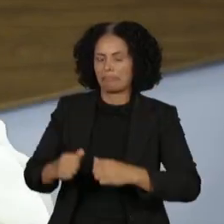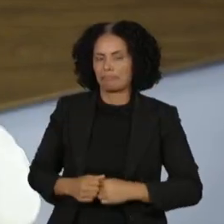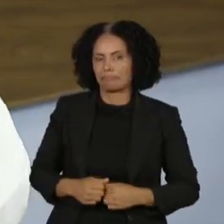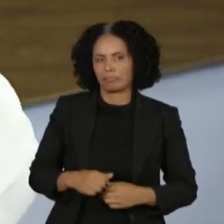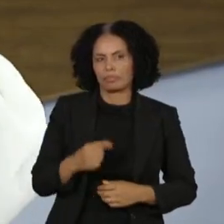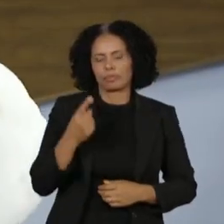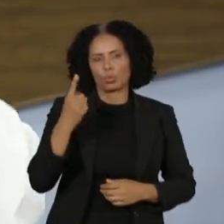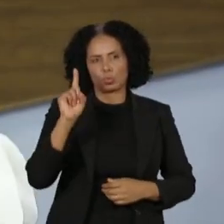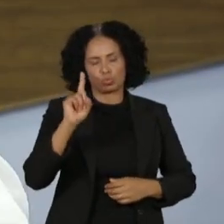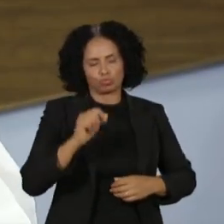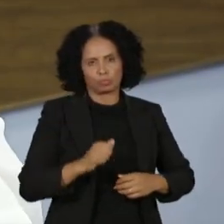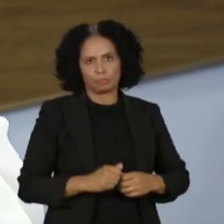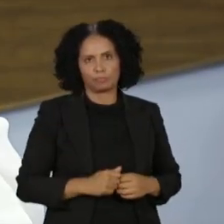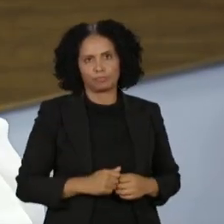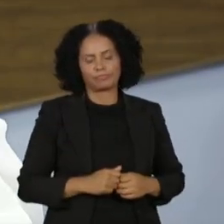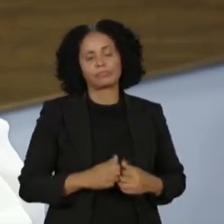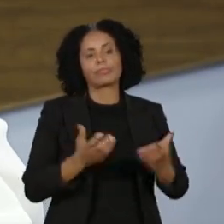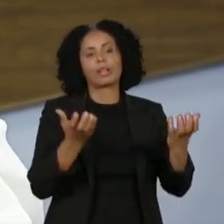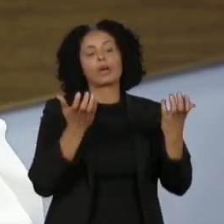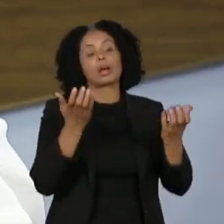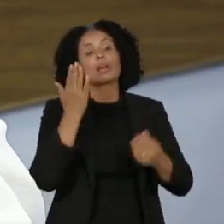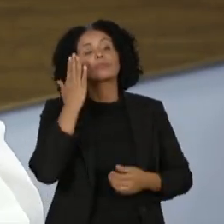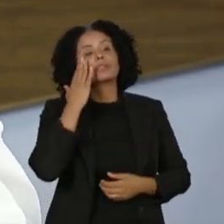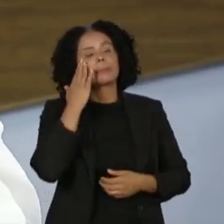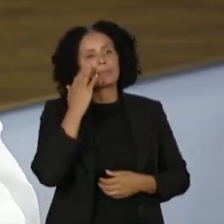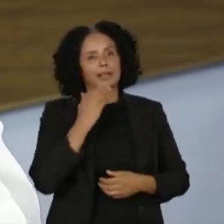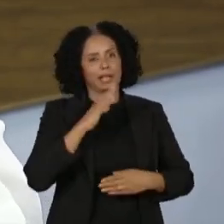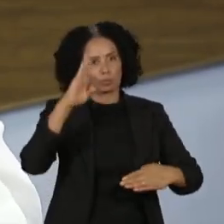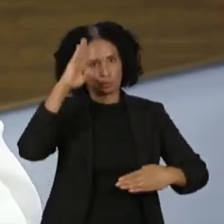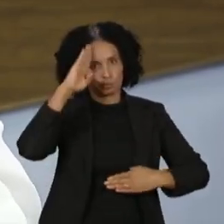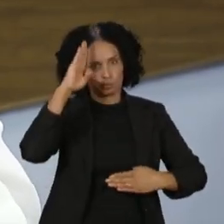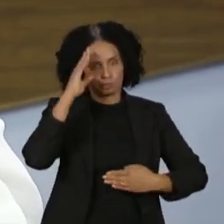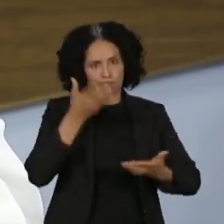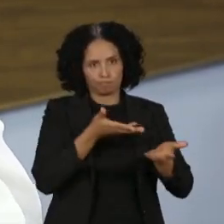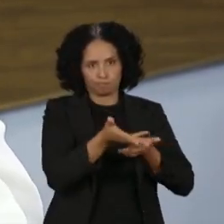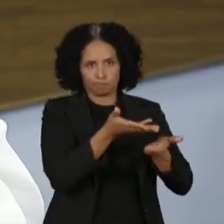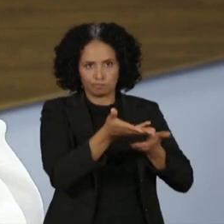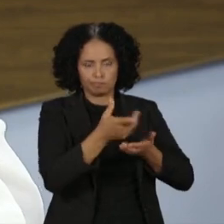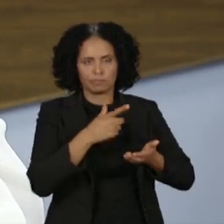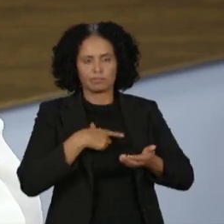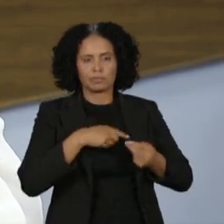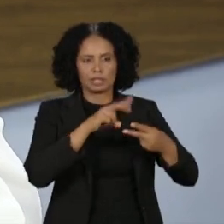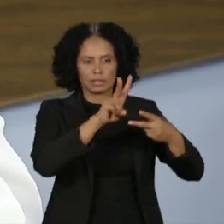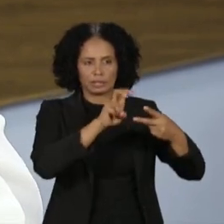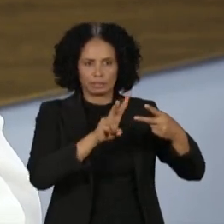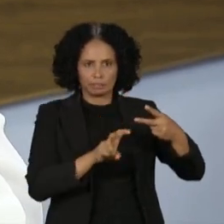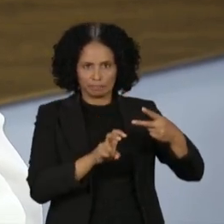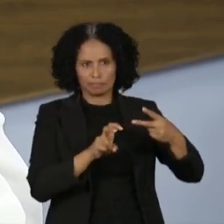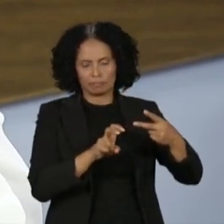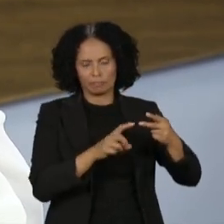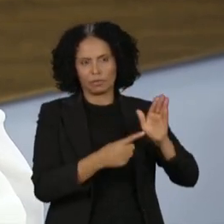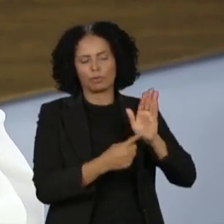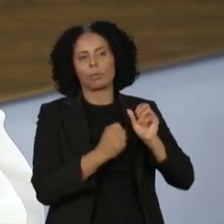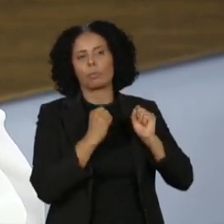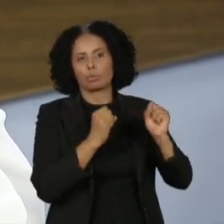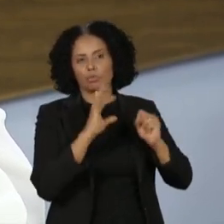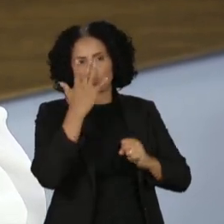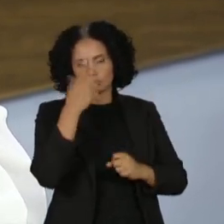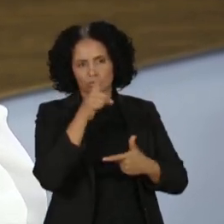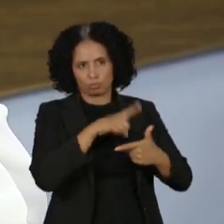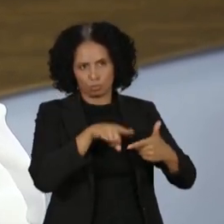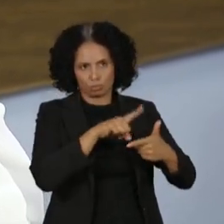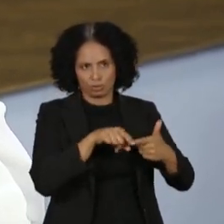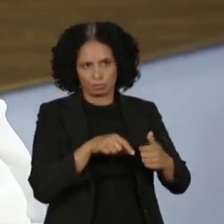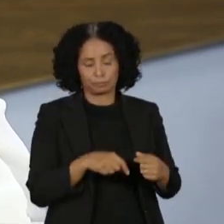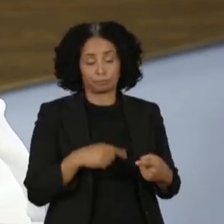Ministro, eu só queria retomar um pouco da relação com os militares. Tem dois temas agora no começo do governo que podem gerar algum tipo de atrito. Um é a